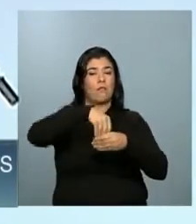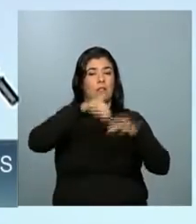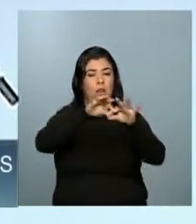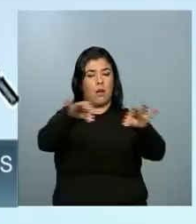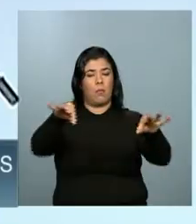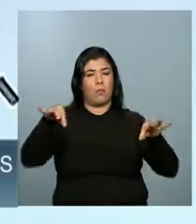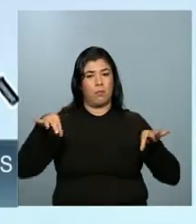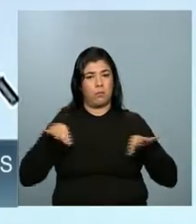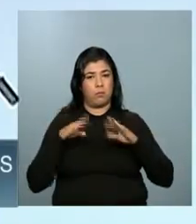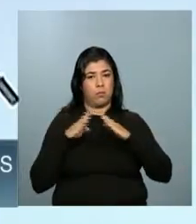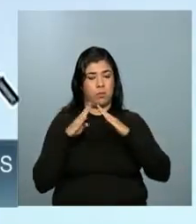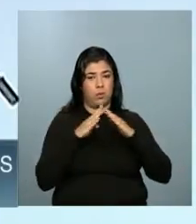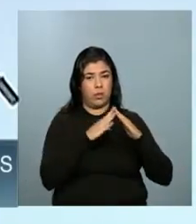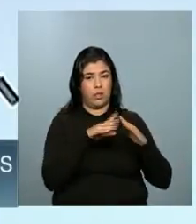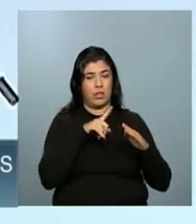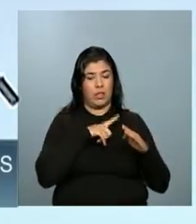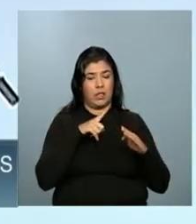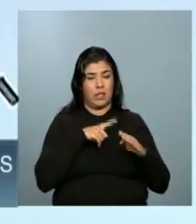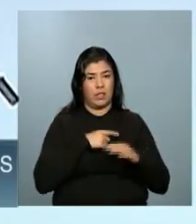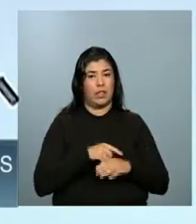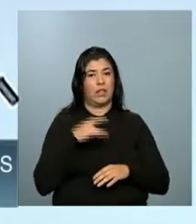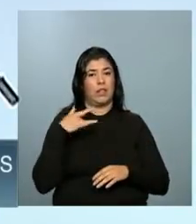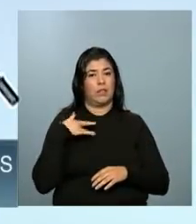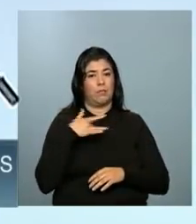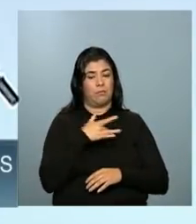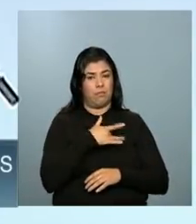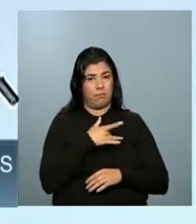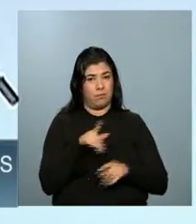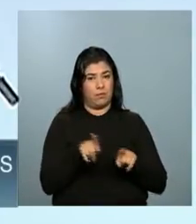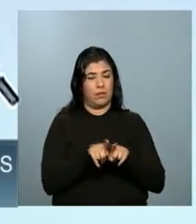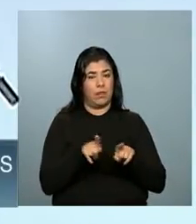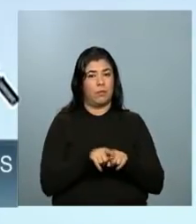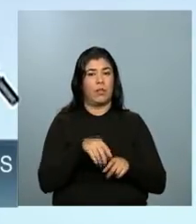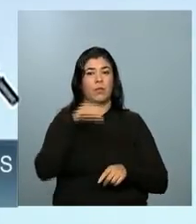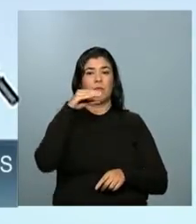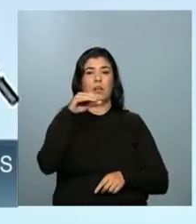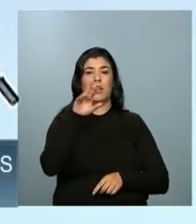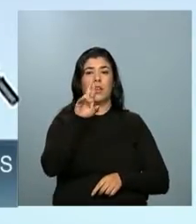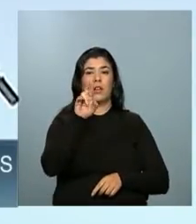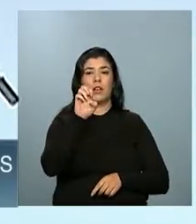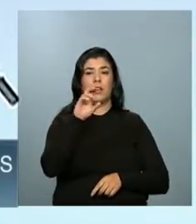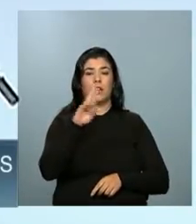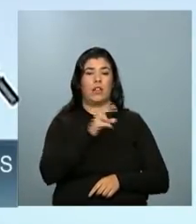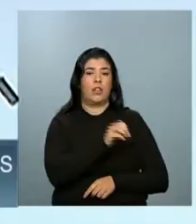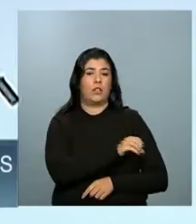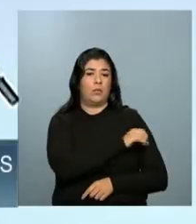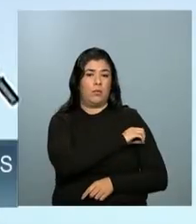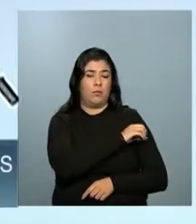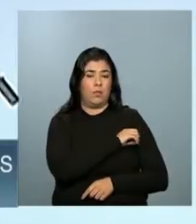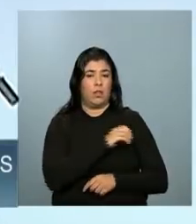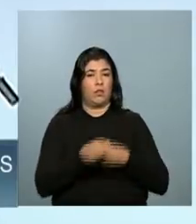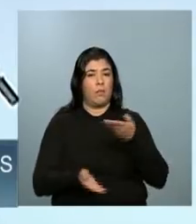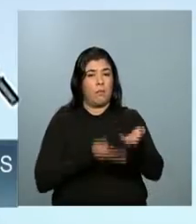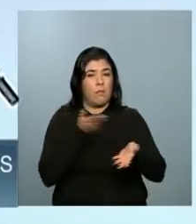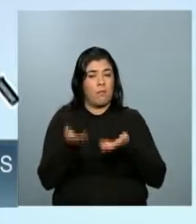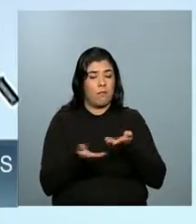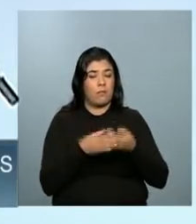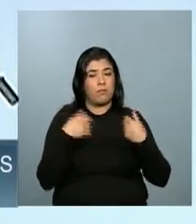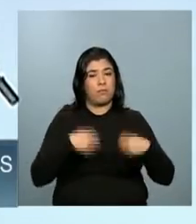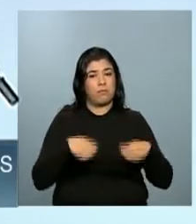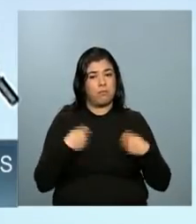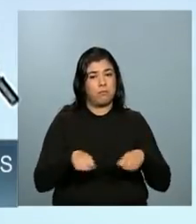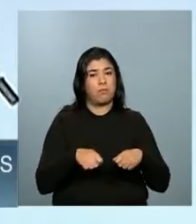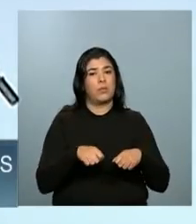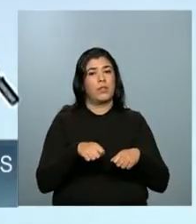meses e uma creche do programa Pró-Infância para atender a demanda do bairro Bela Suíça. Então, eu